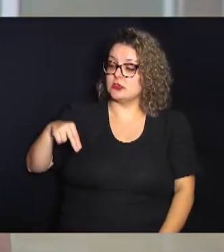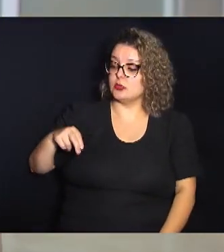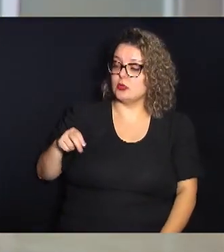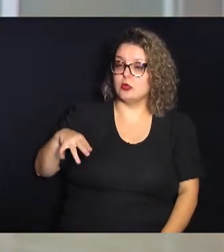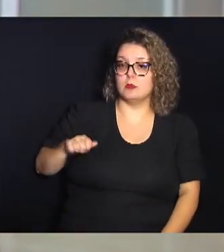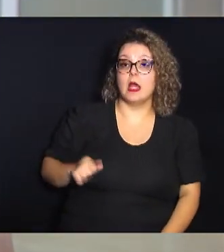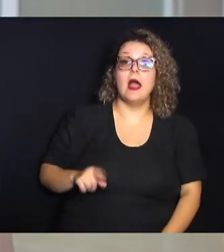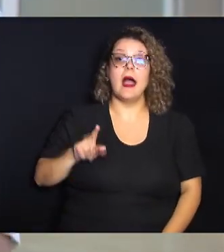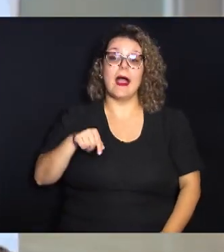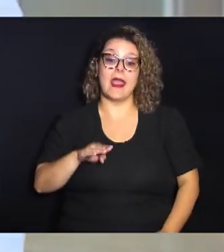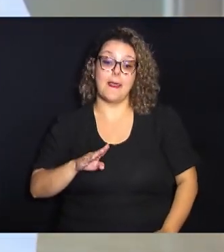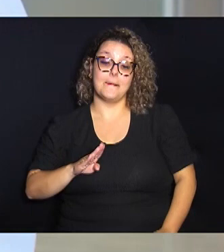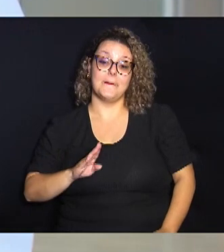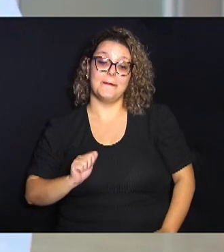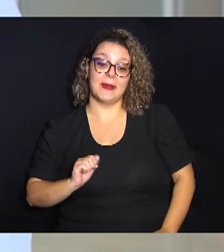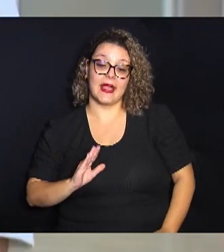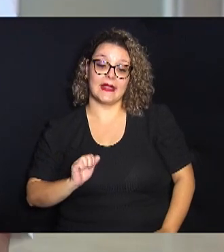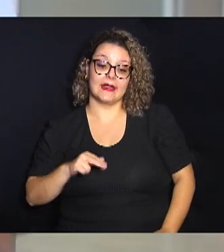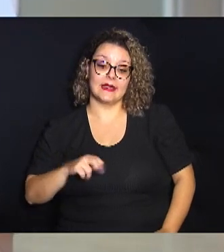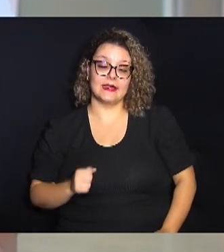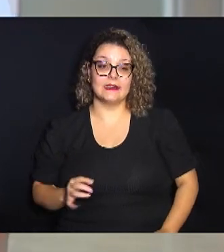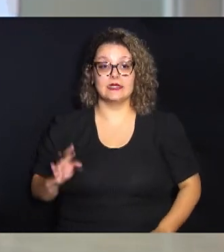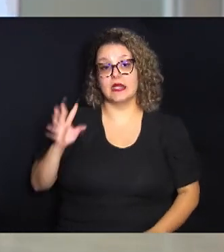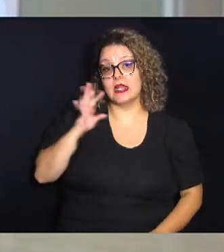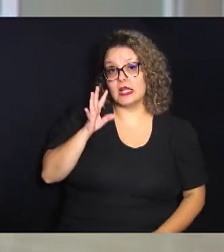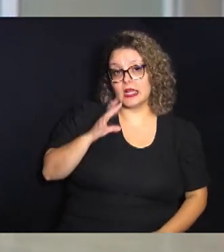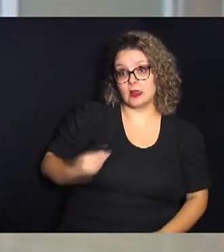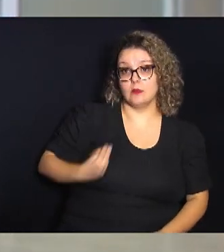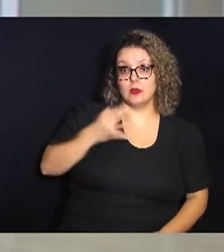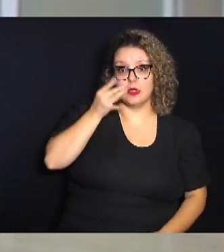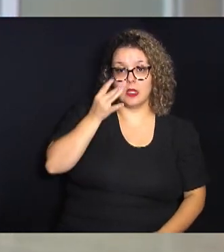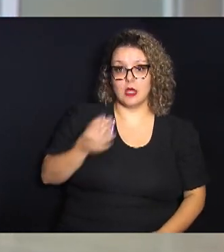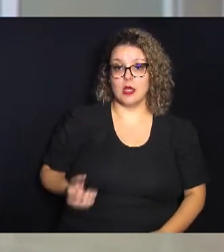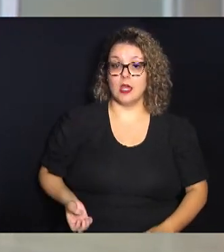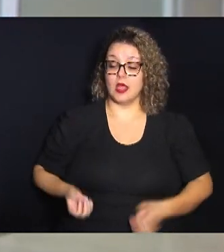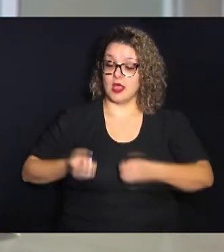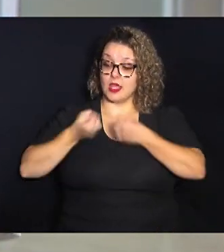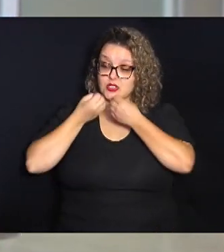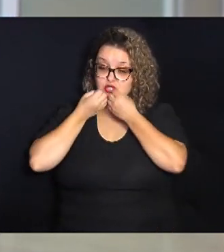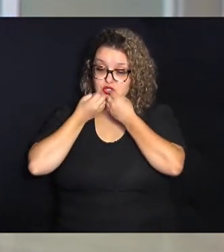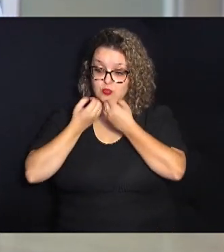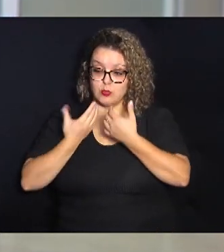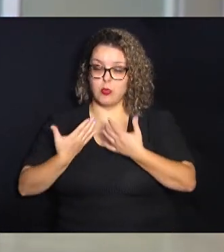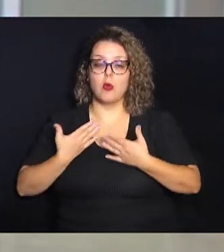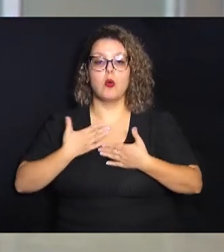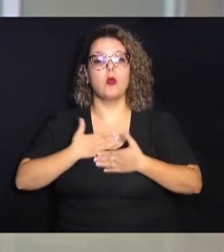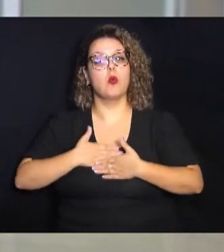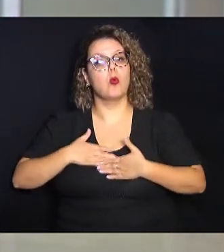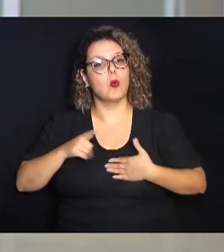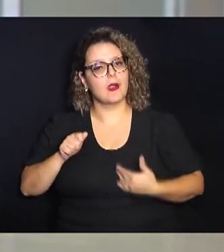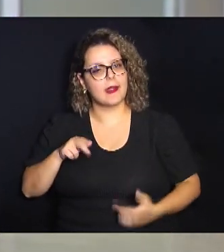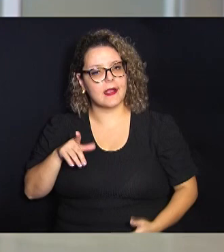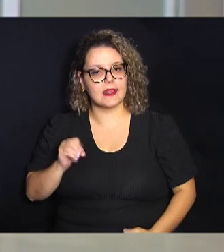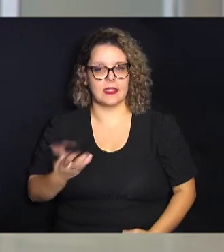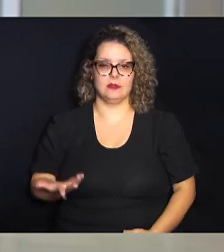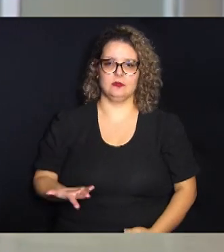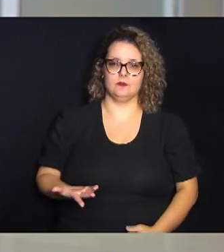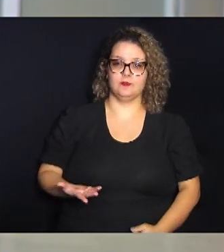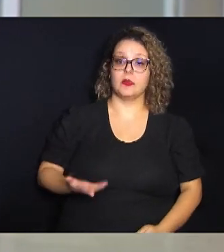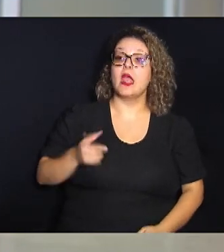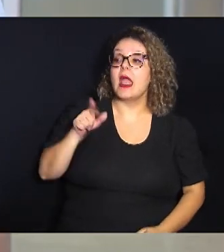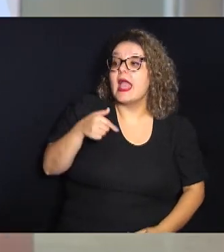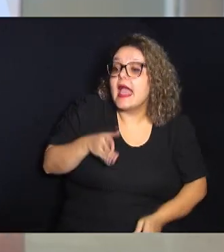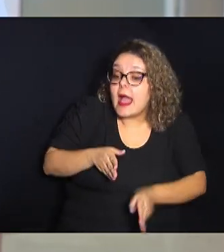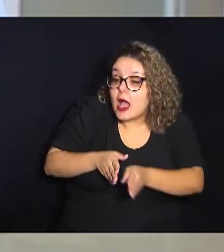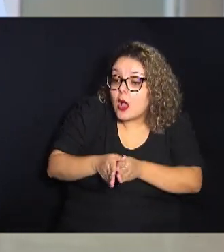ah é bacana que você esteja presente talvez é de bom grado que você esteja presente é recomendado que você esteja